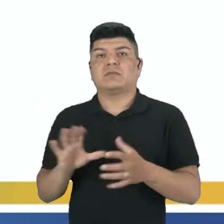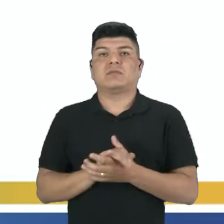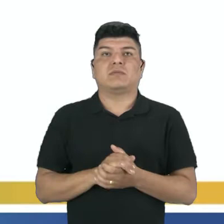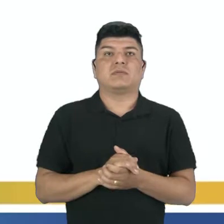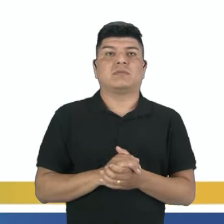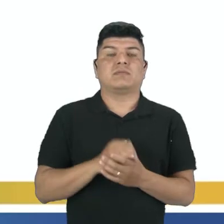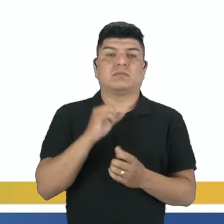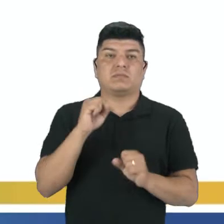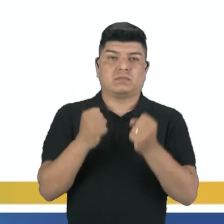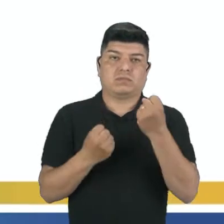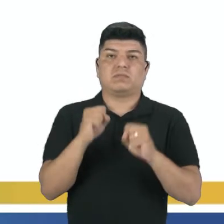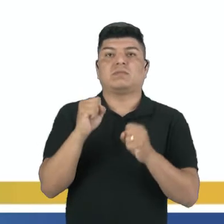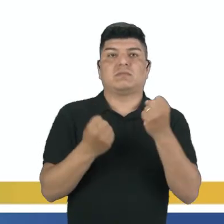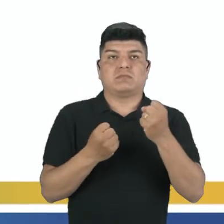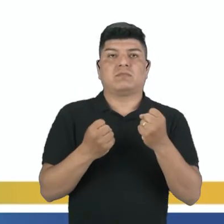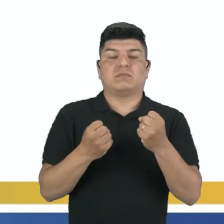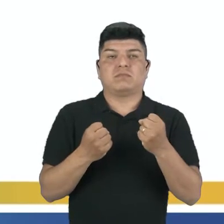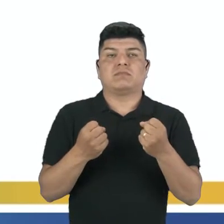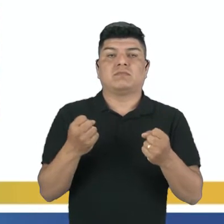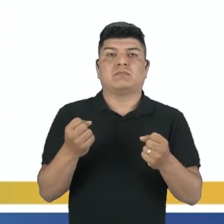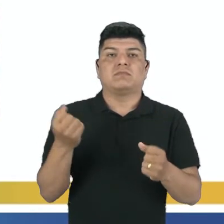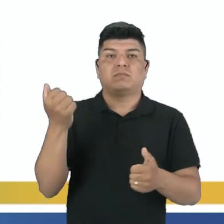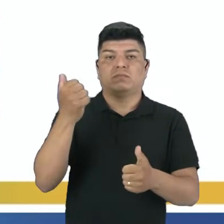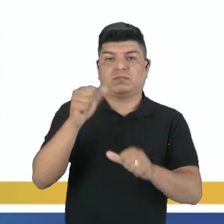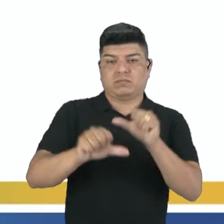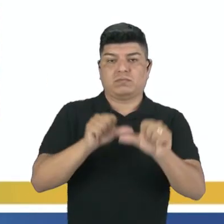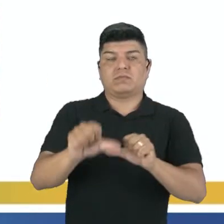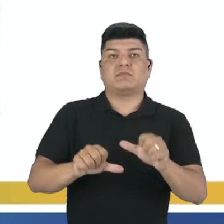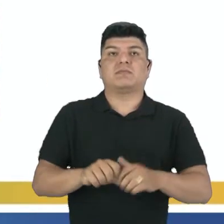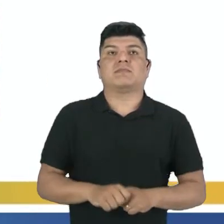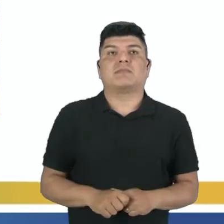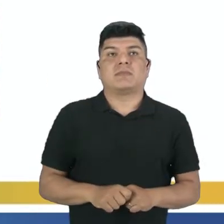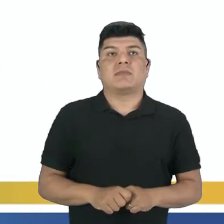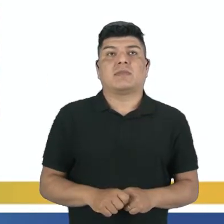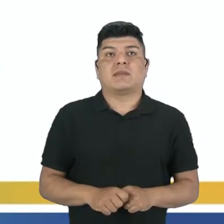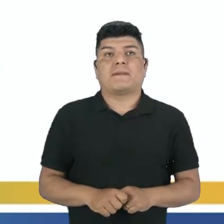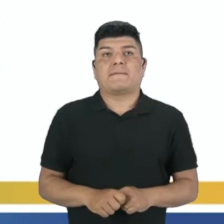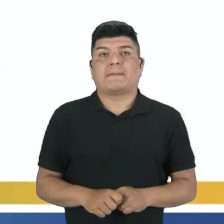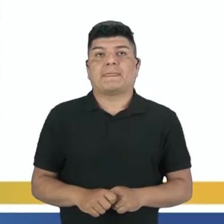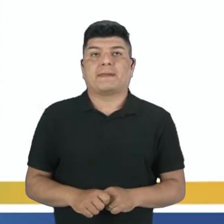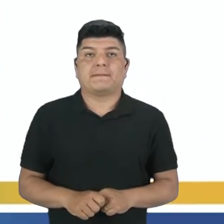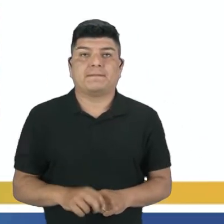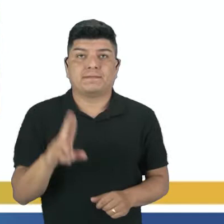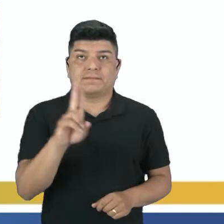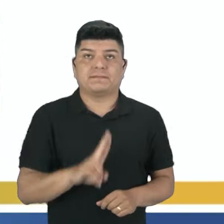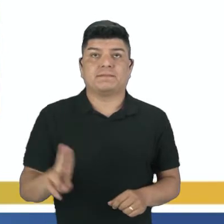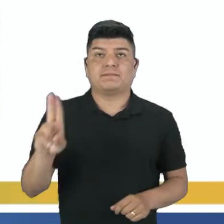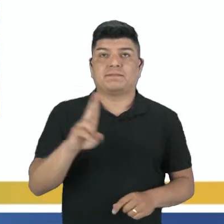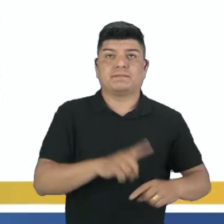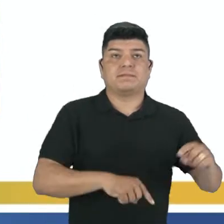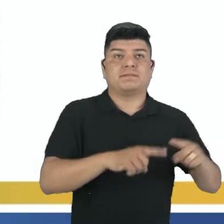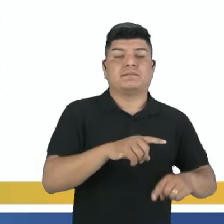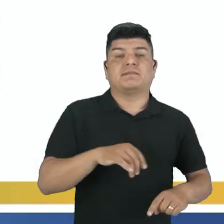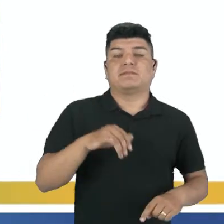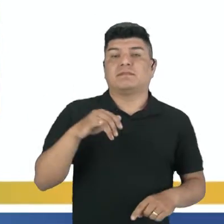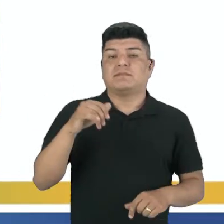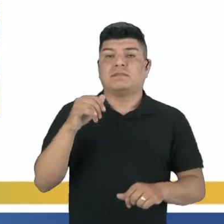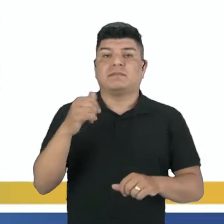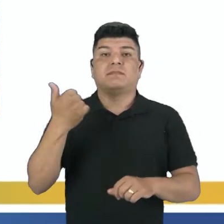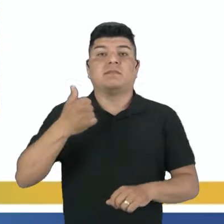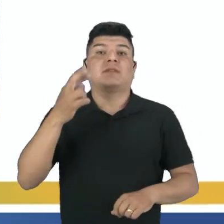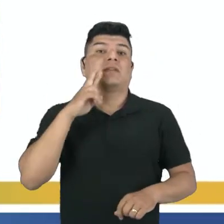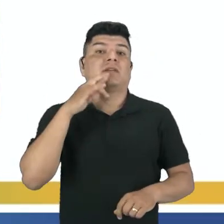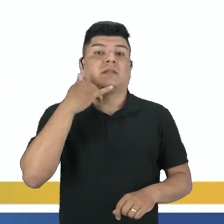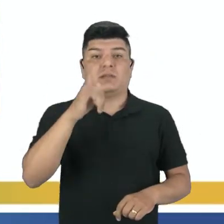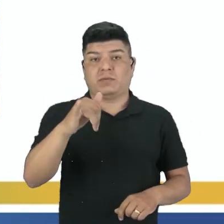da indústria de transformação. Tranquilo? Indústria quanto ao uso da matéria-prima e energia, ou